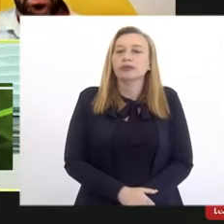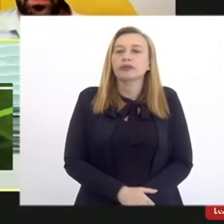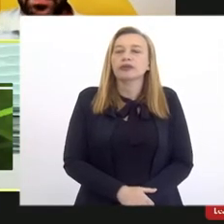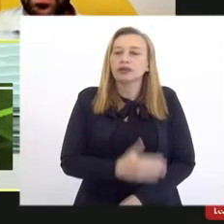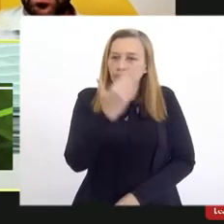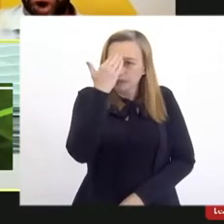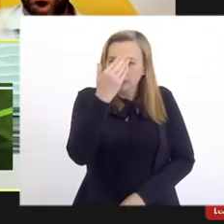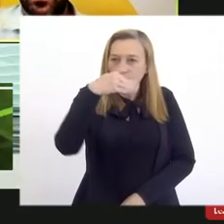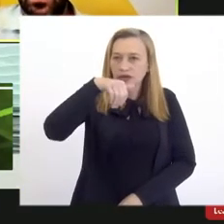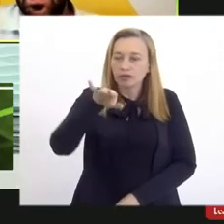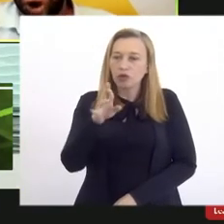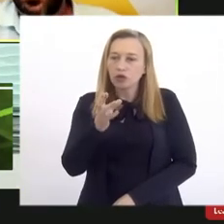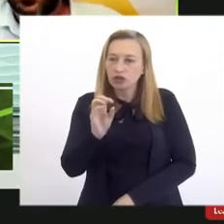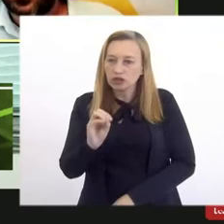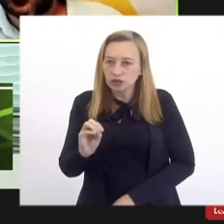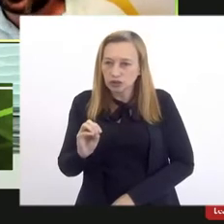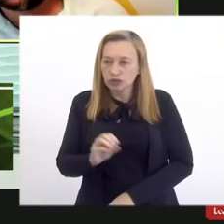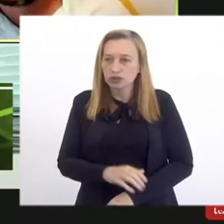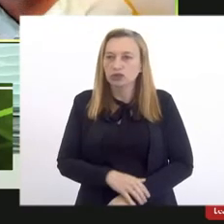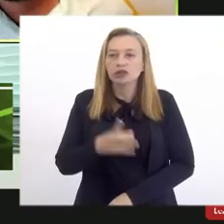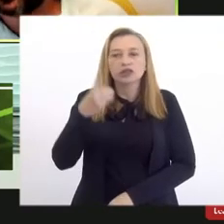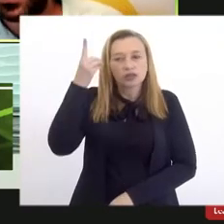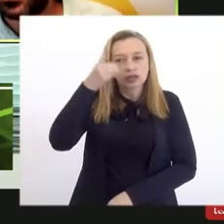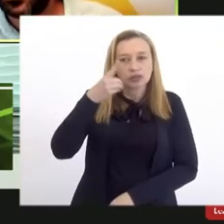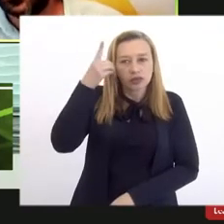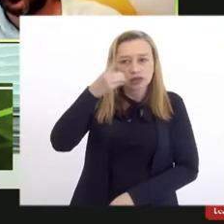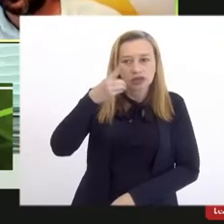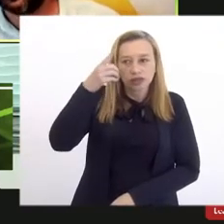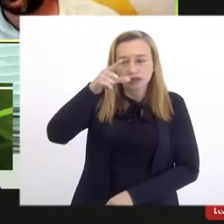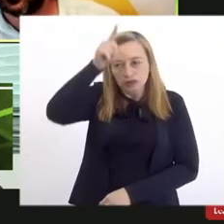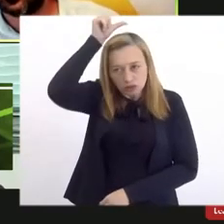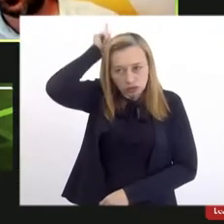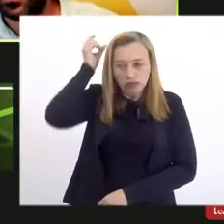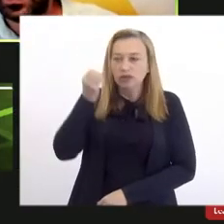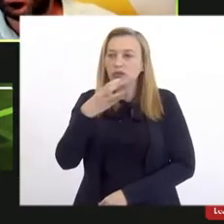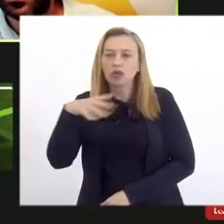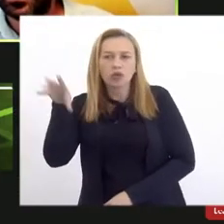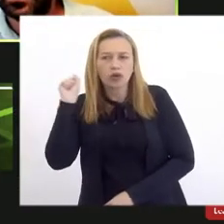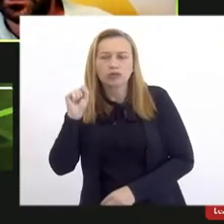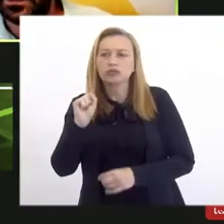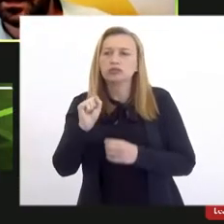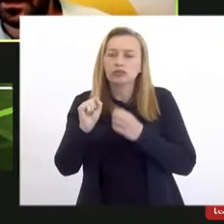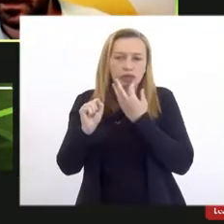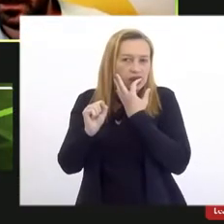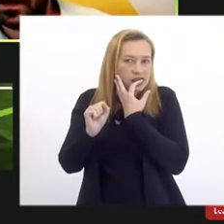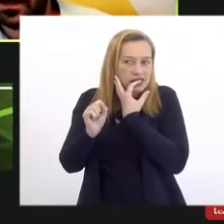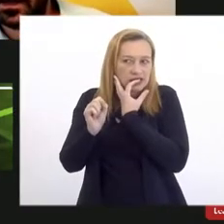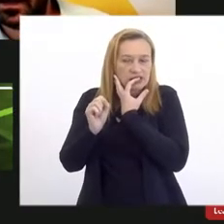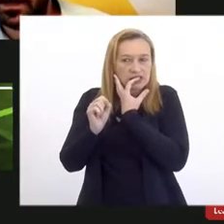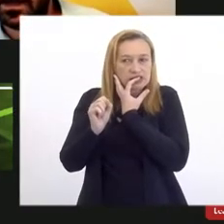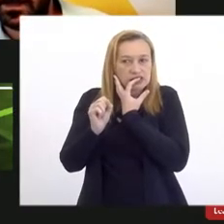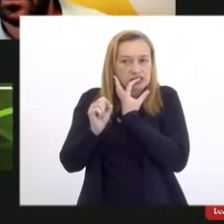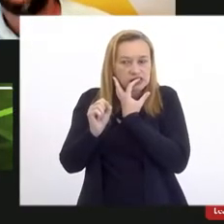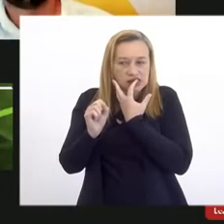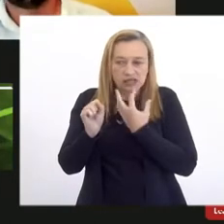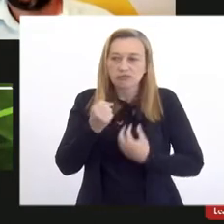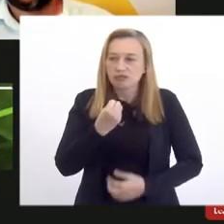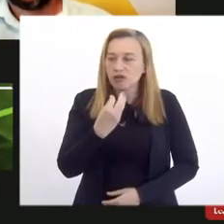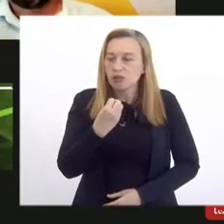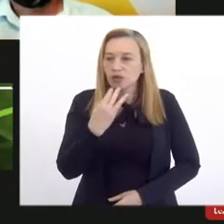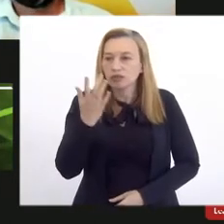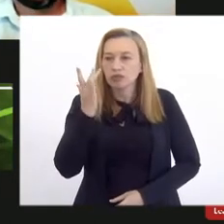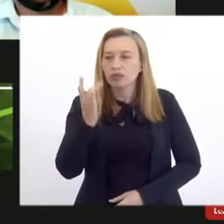Obrigado, Maurício. Deputado Luiz Paulo, como é que está o seu áudio agora? Eu tenho a impressão que está bem agora,